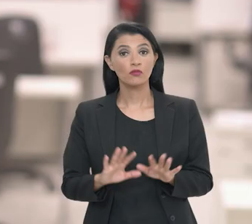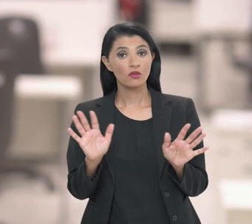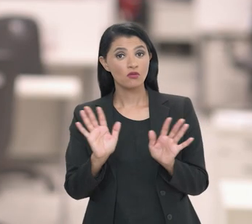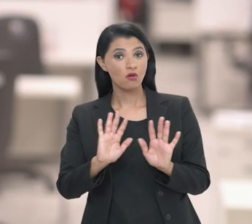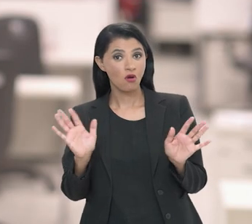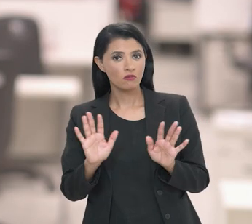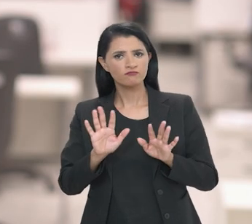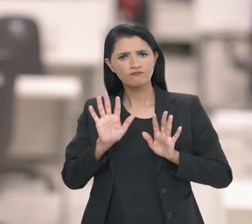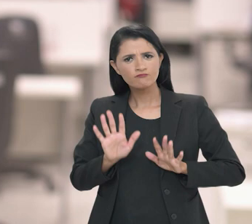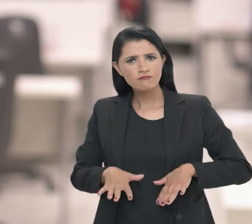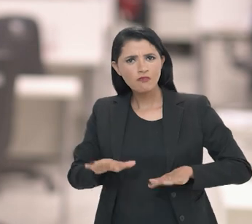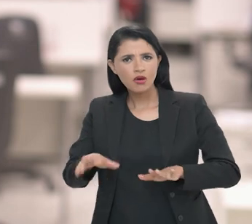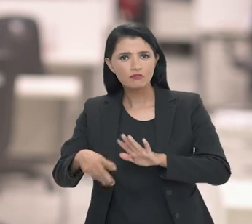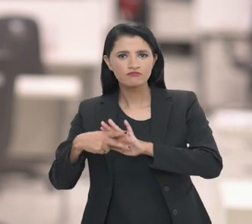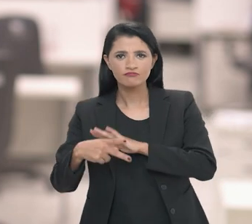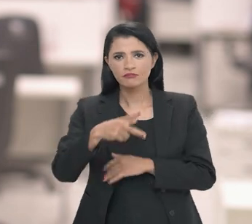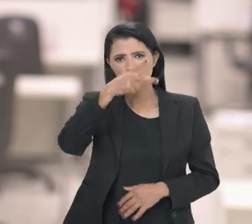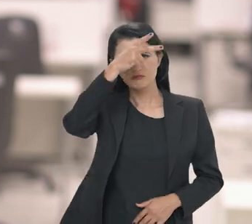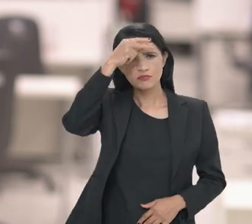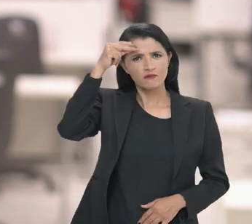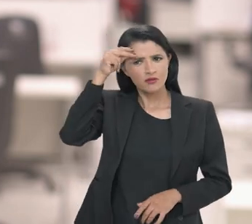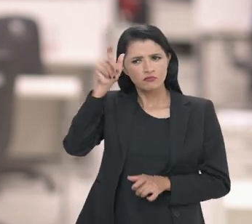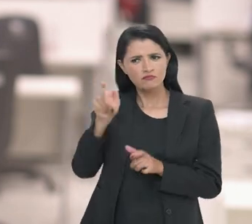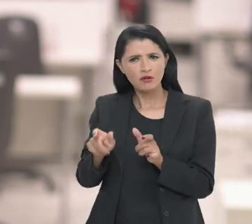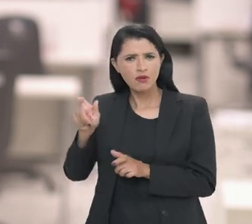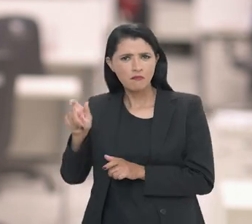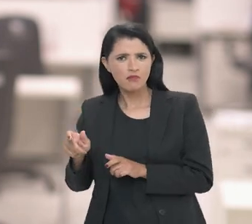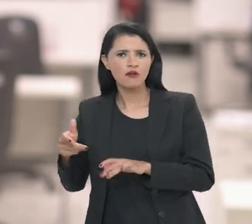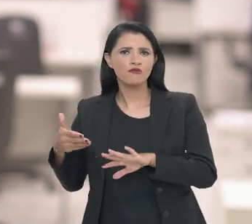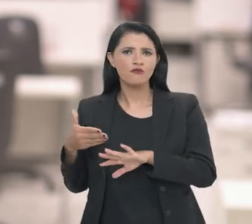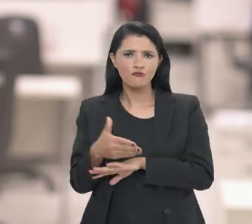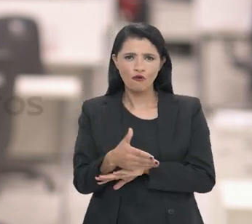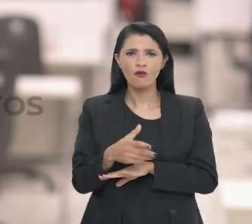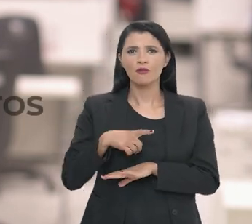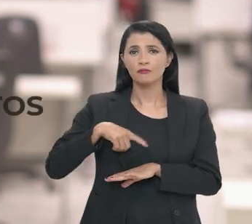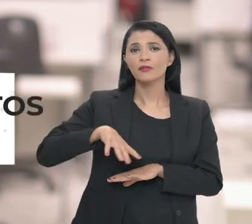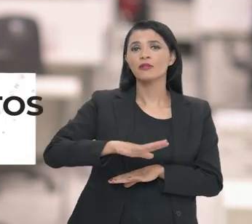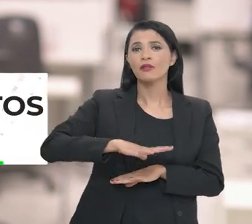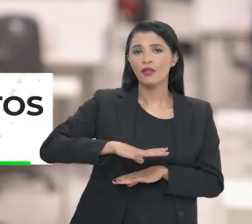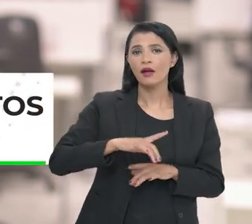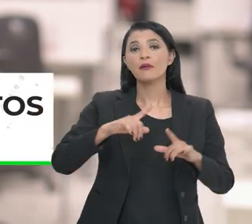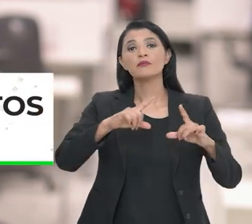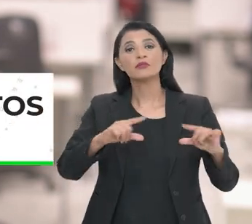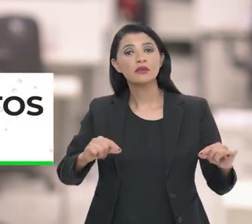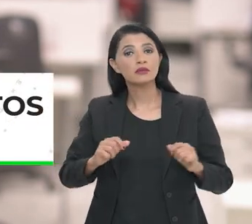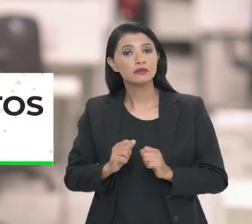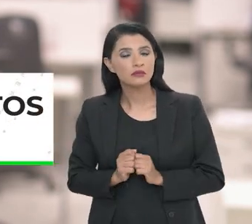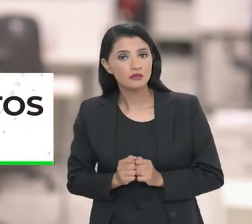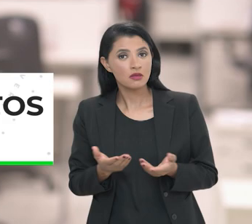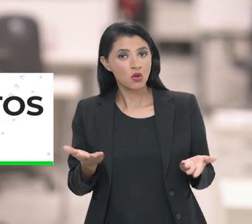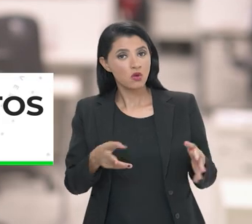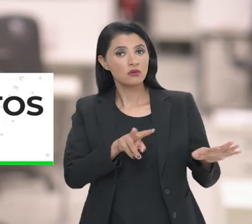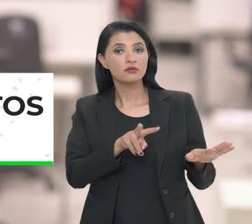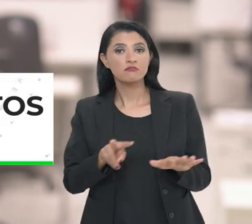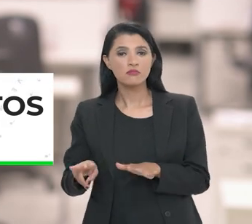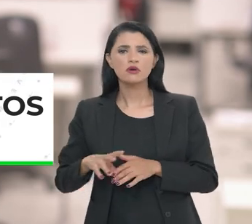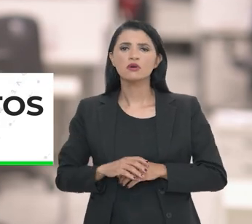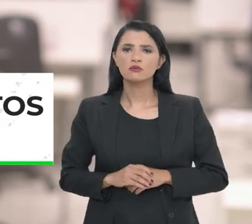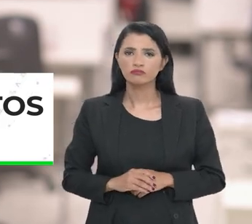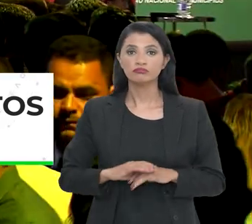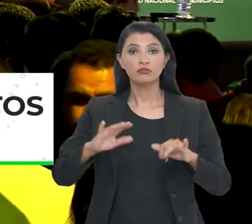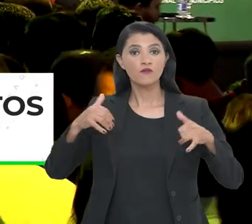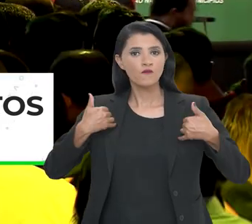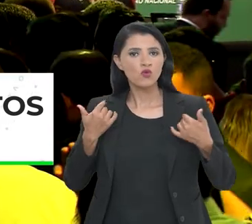Olá, Marcha dos Prefeitos! Milhares de representantes da administração pública local estão em Brasília essa